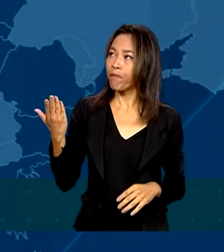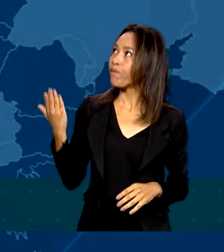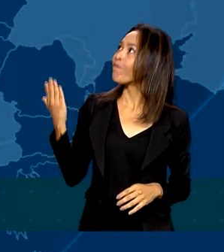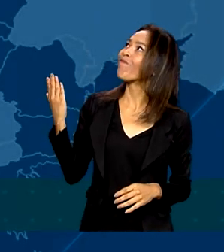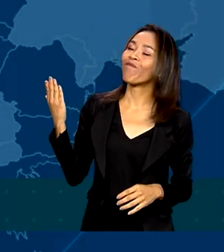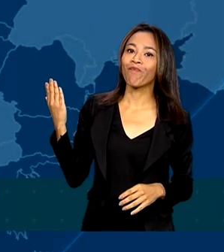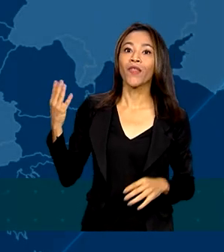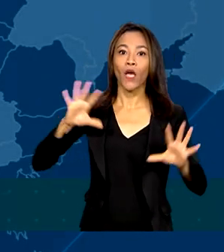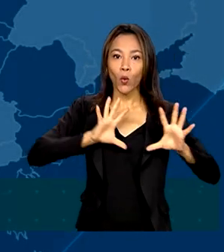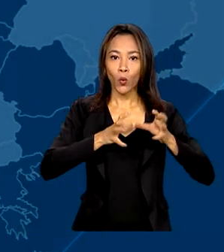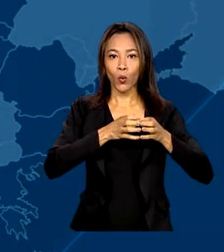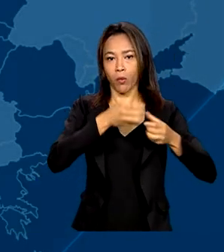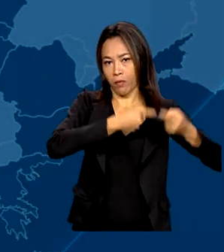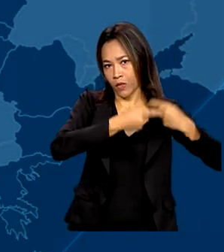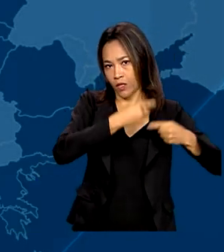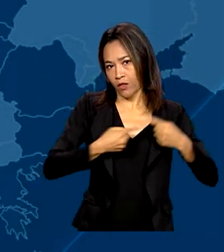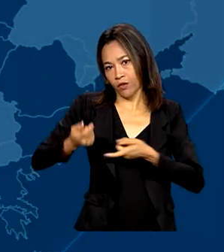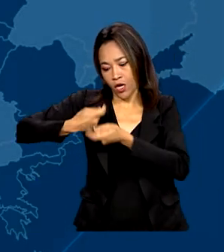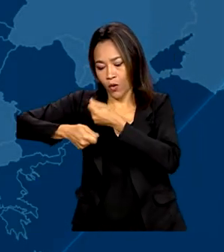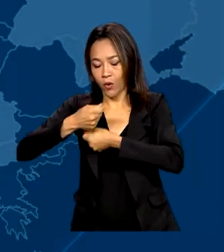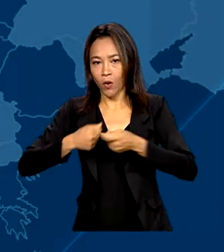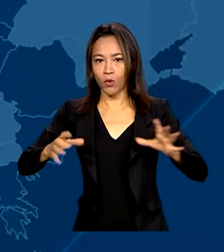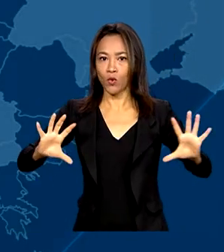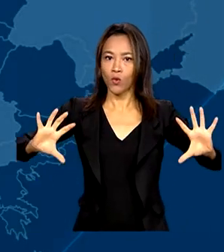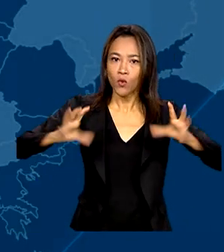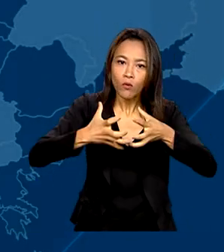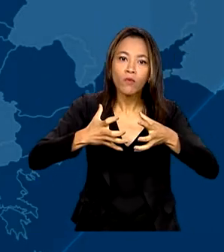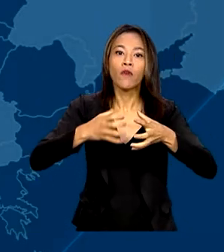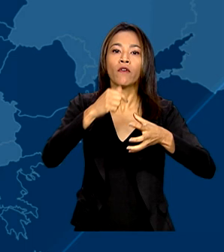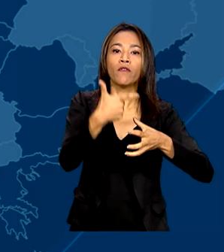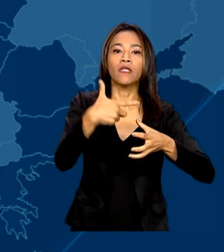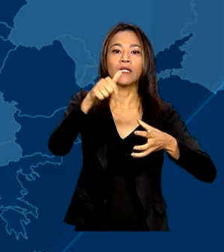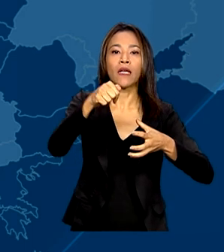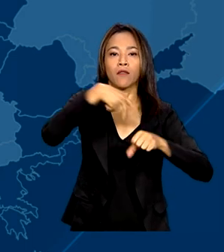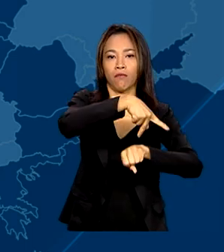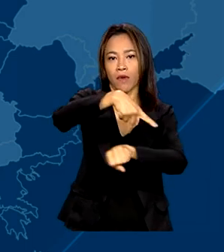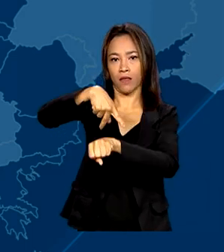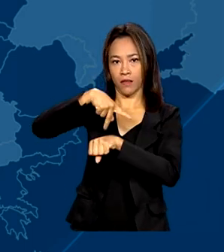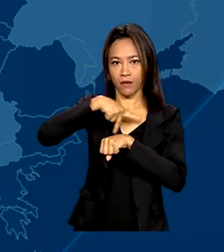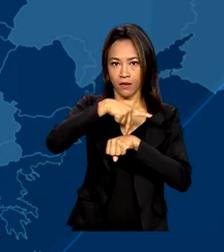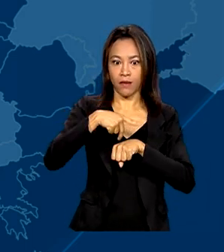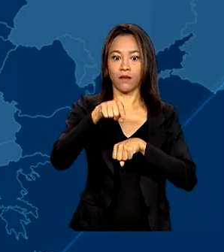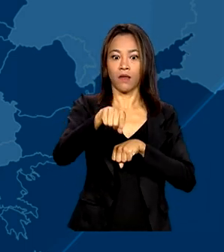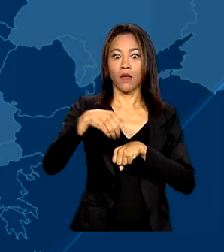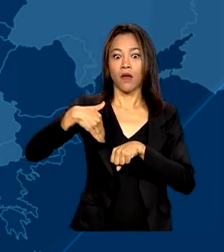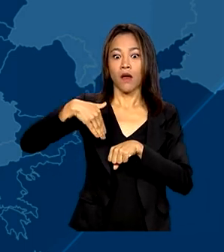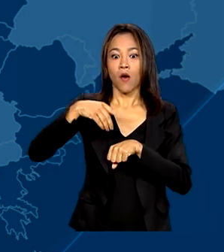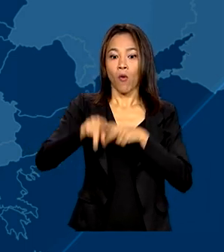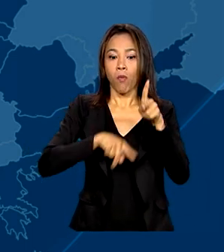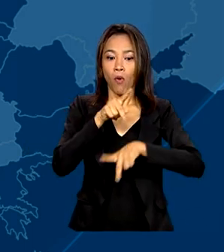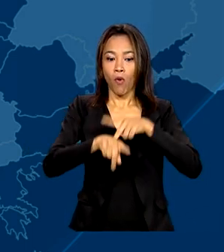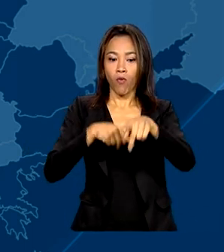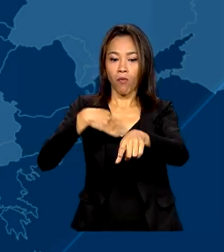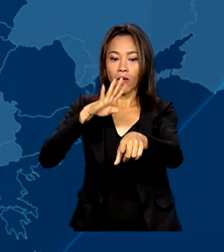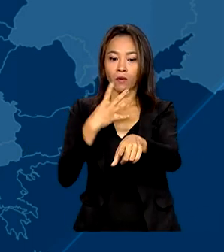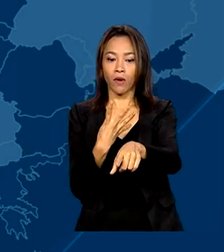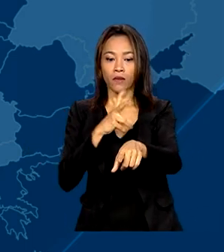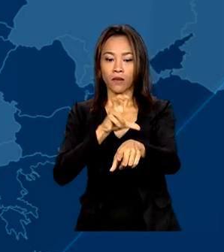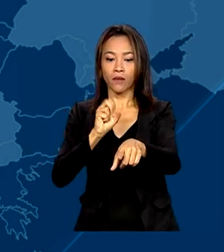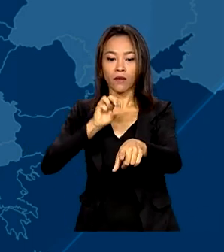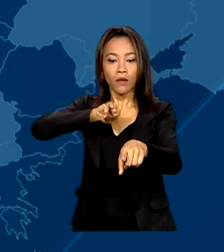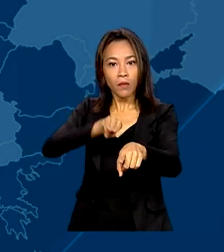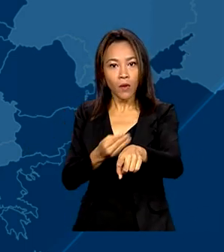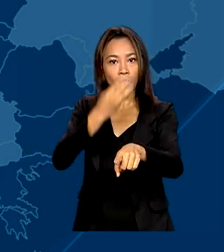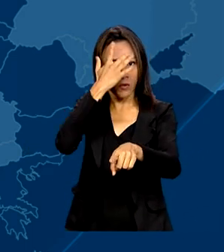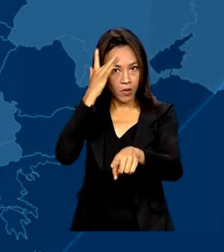um bloco político e econômico formado por 27 países. Com uma população de mais de 450 milhões de